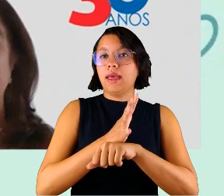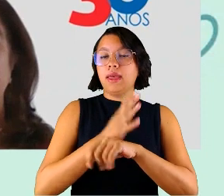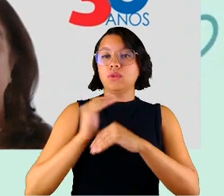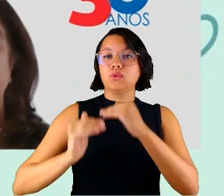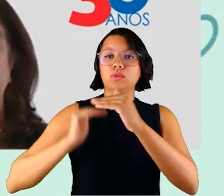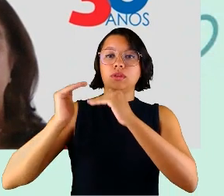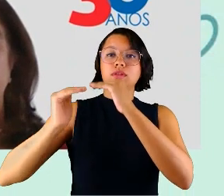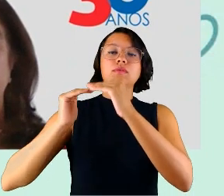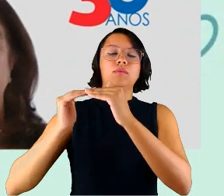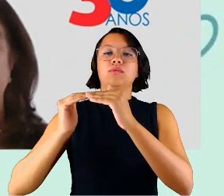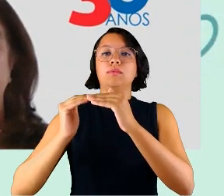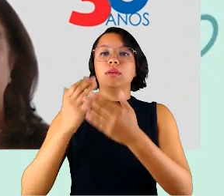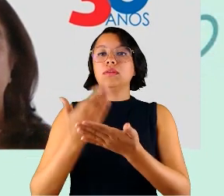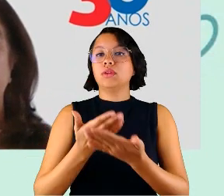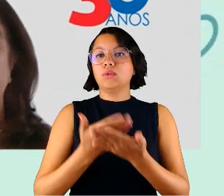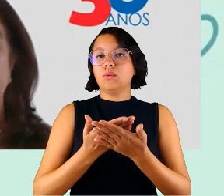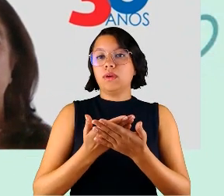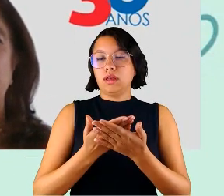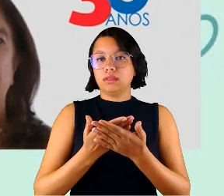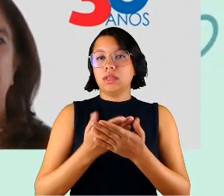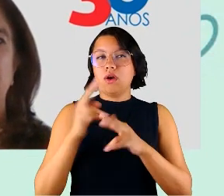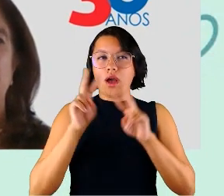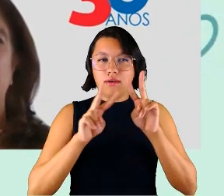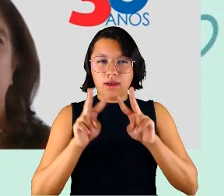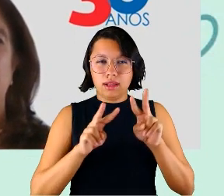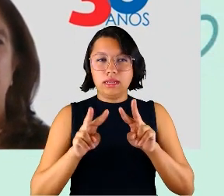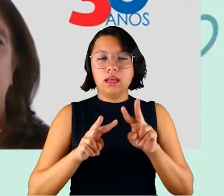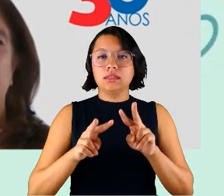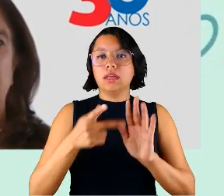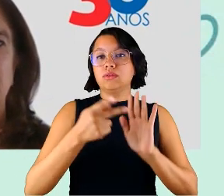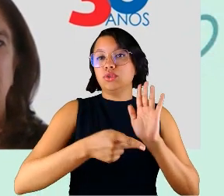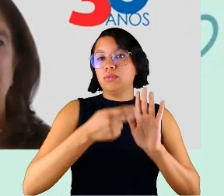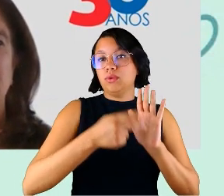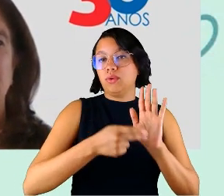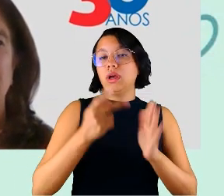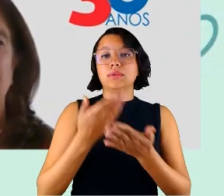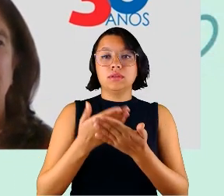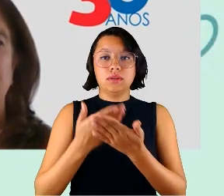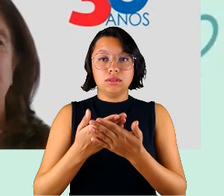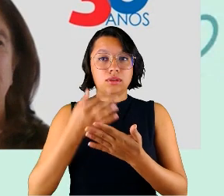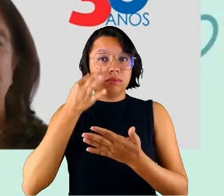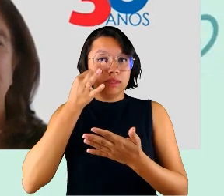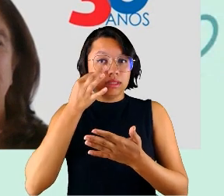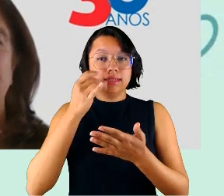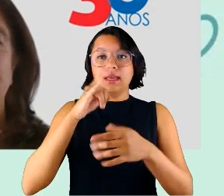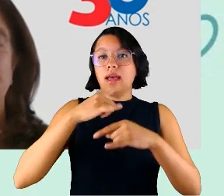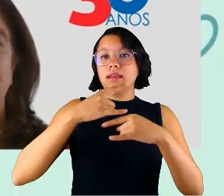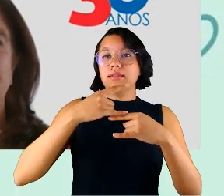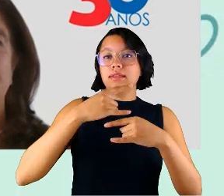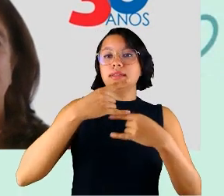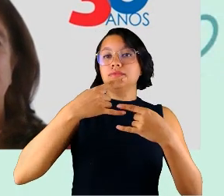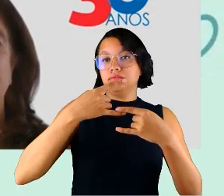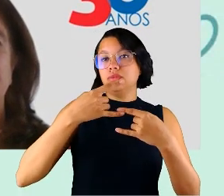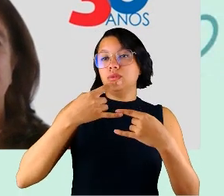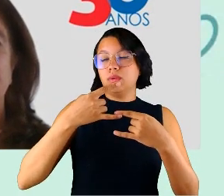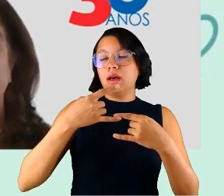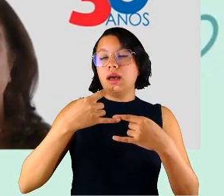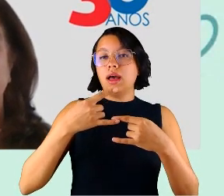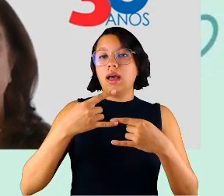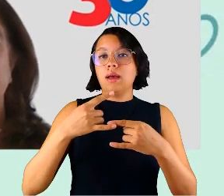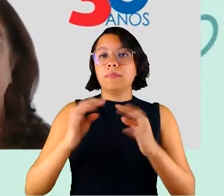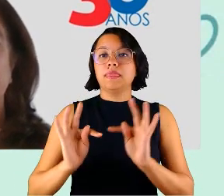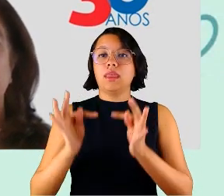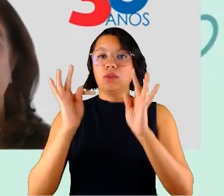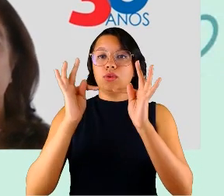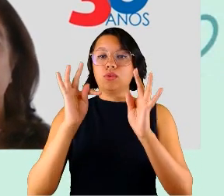desenvolvimento em educação, medidas de avaliação de programas educacionais presenciais e à distância, e tecnologias de ensino em